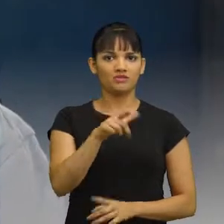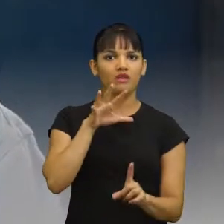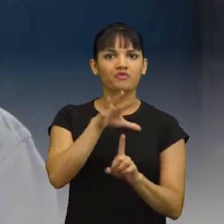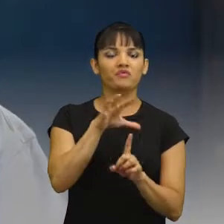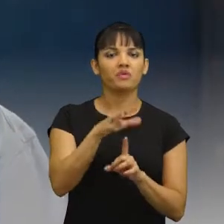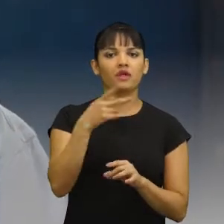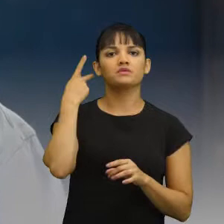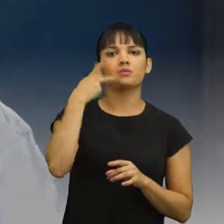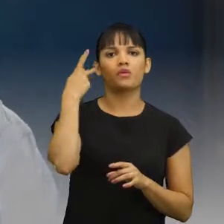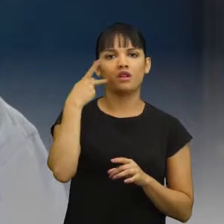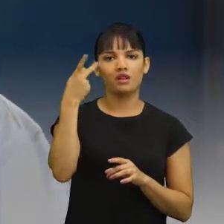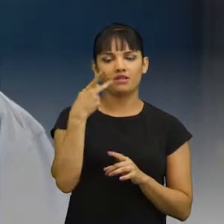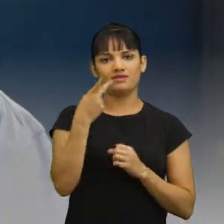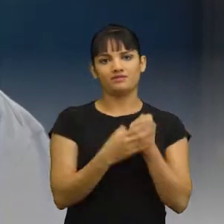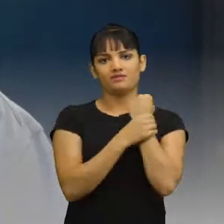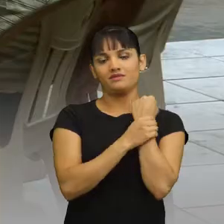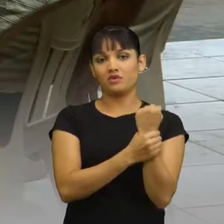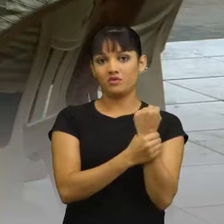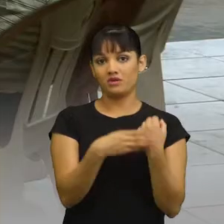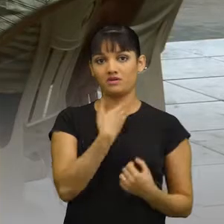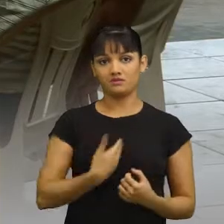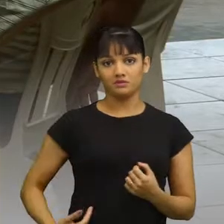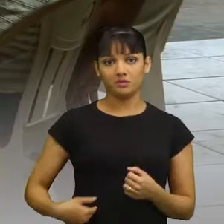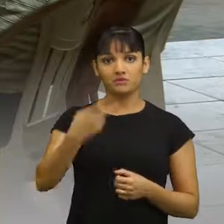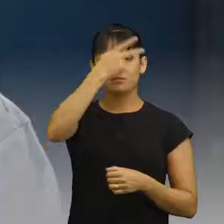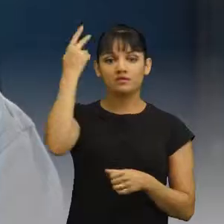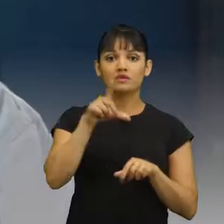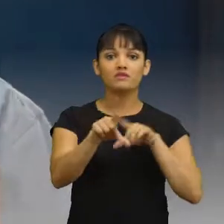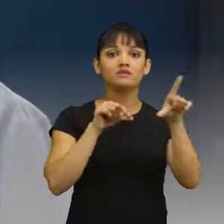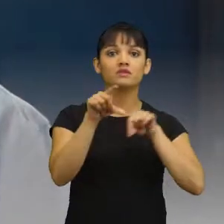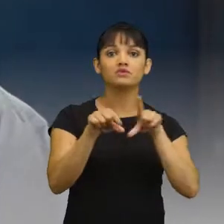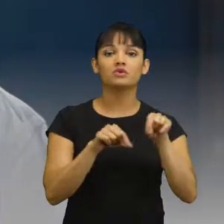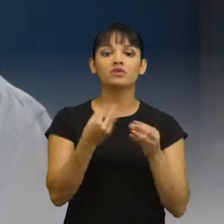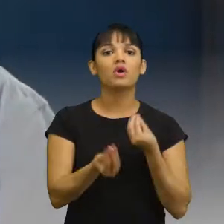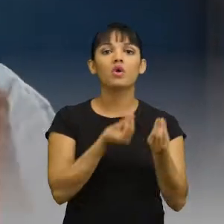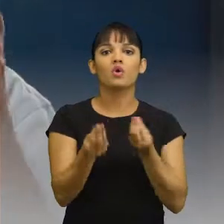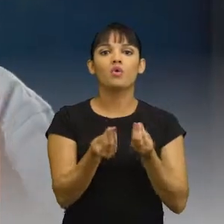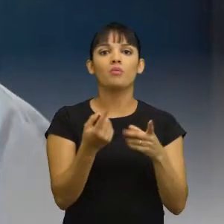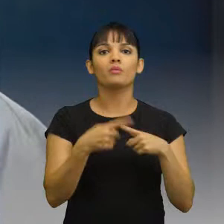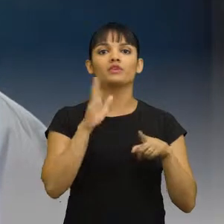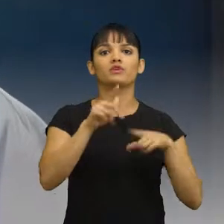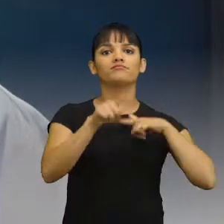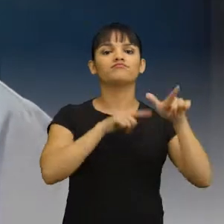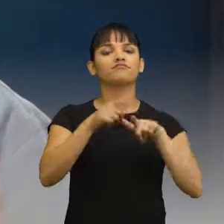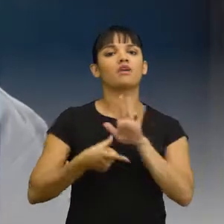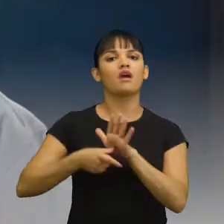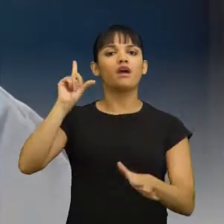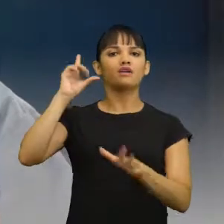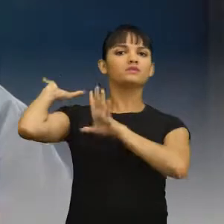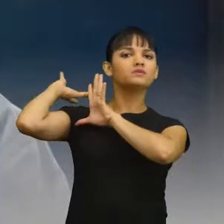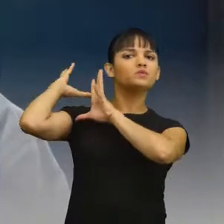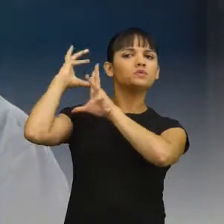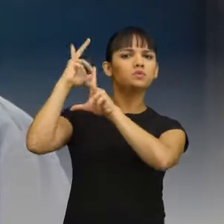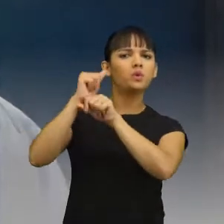haverá interferência política na Secretaria de Segurança Pública. As pessoas serão indicadas na área de segurança pelo mérito. Pessoas que